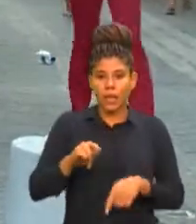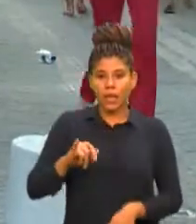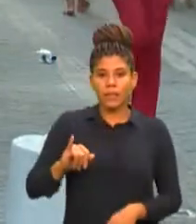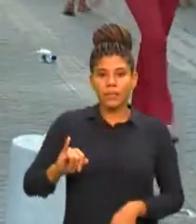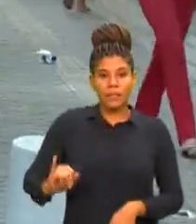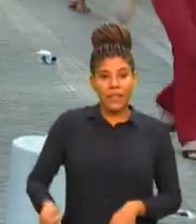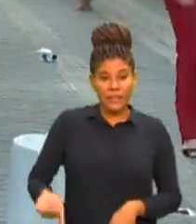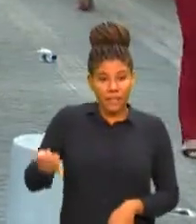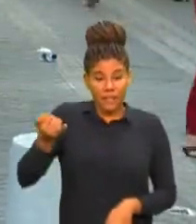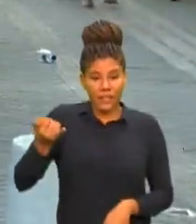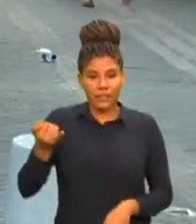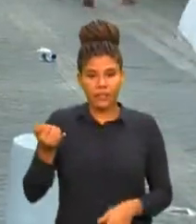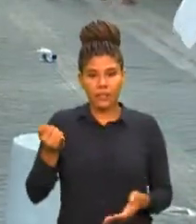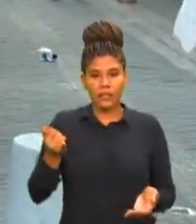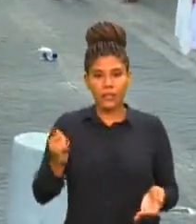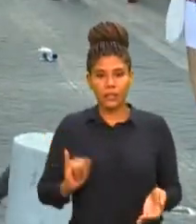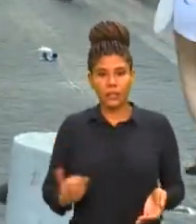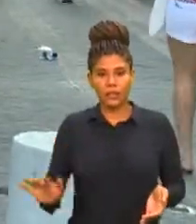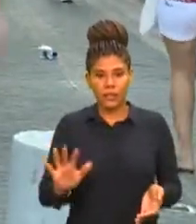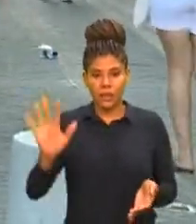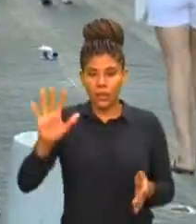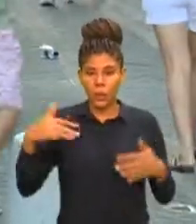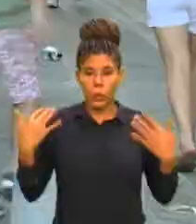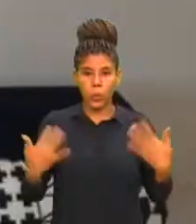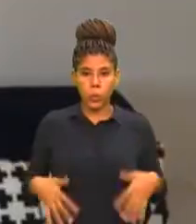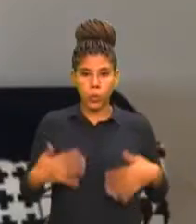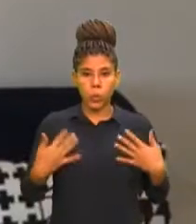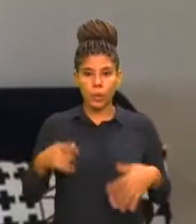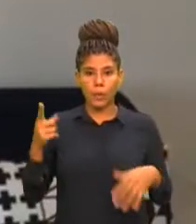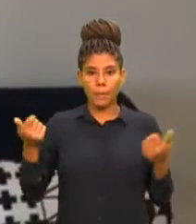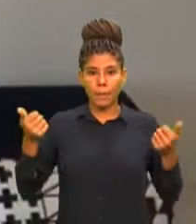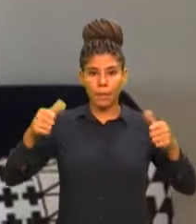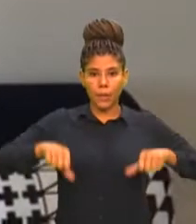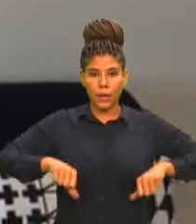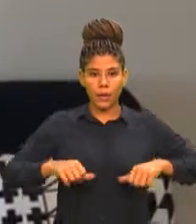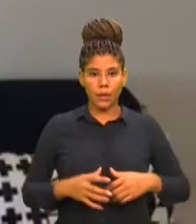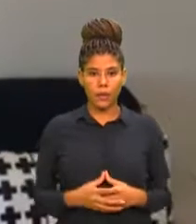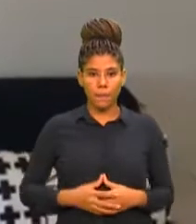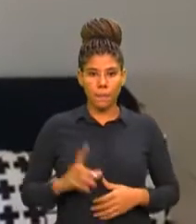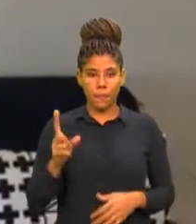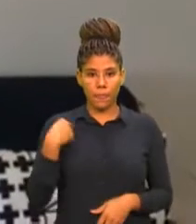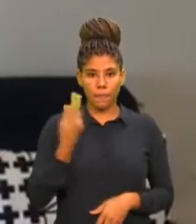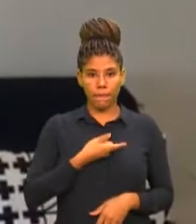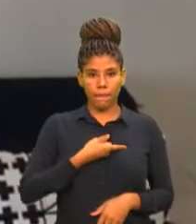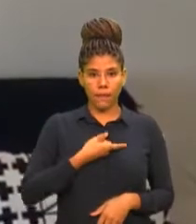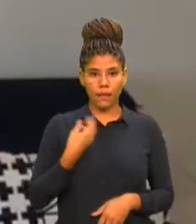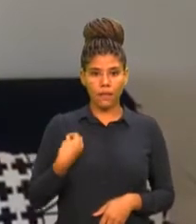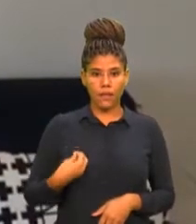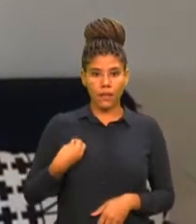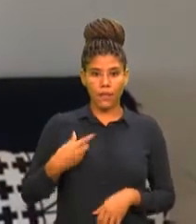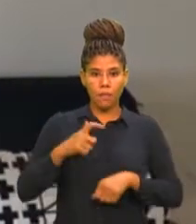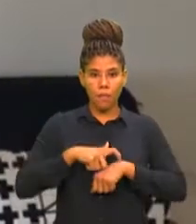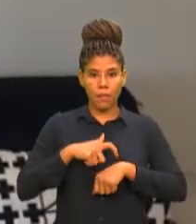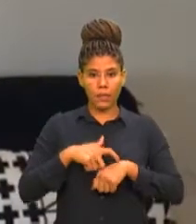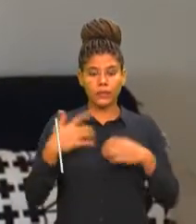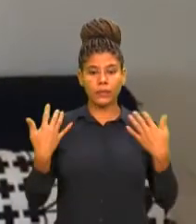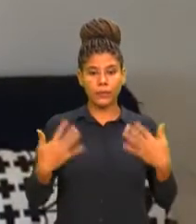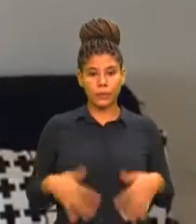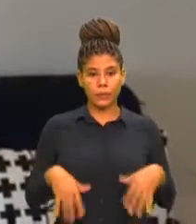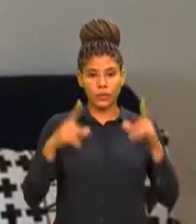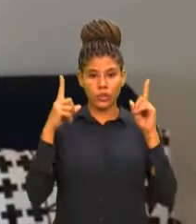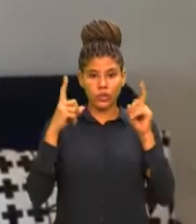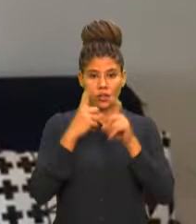indicados como principais fatores que agravam o cenário. estamos vivendo um momento de pandemia, nós estamos vivendo um momento